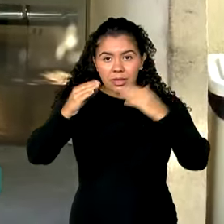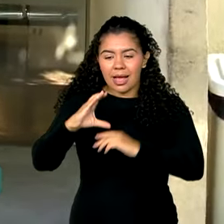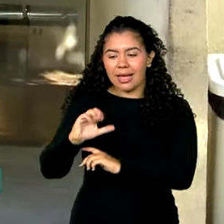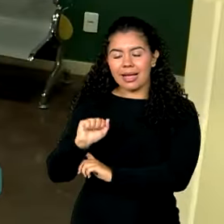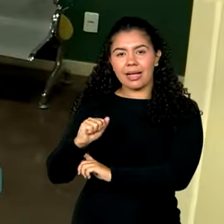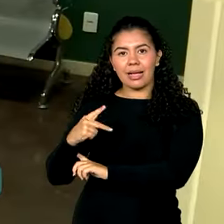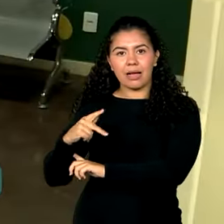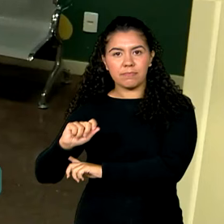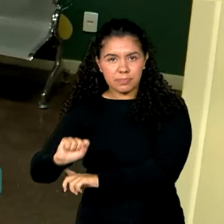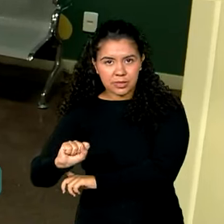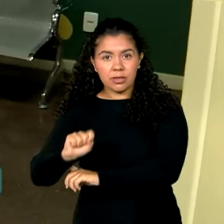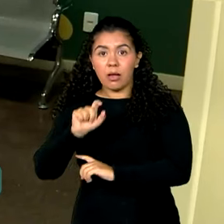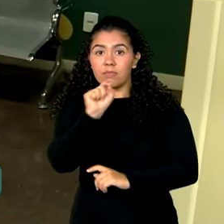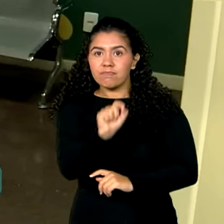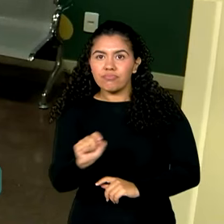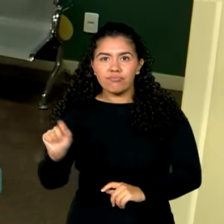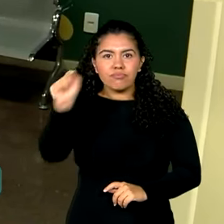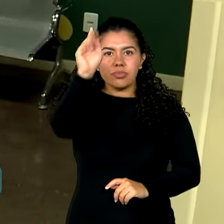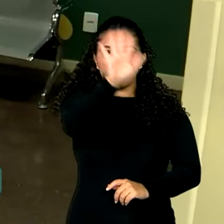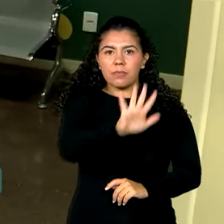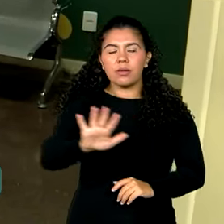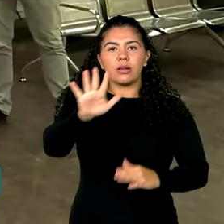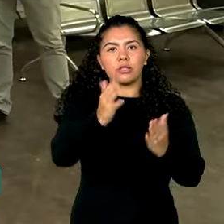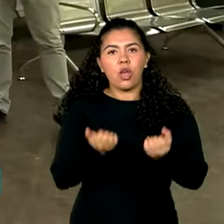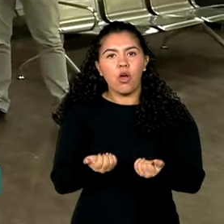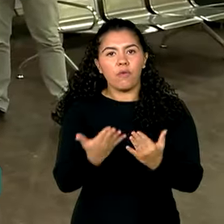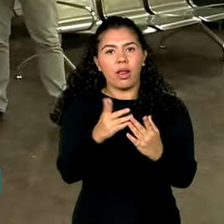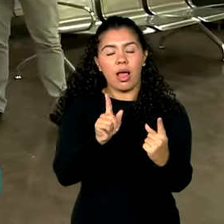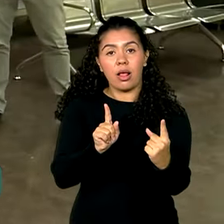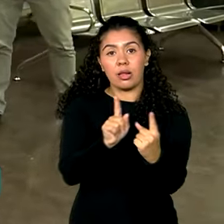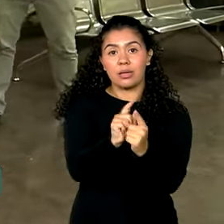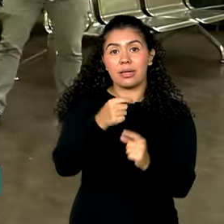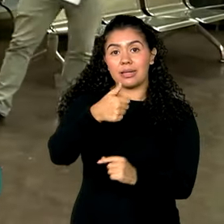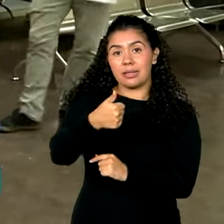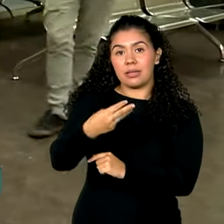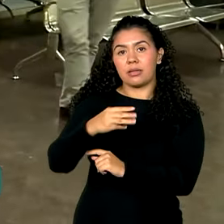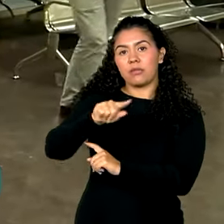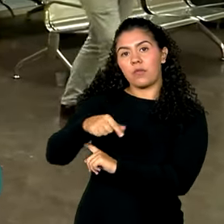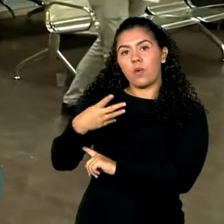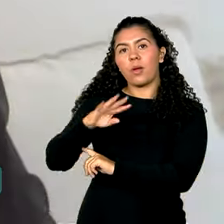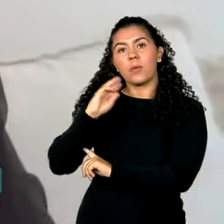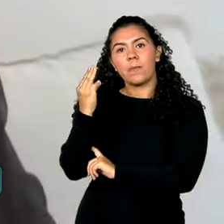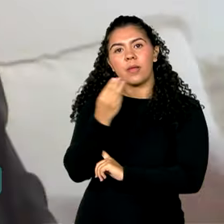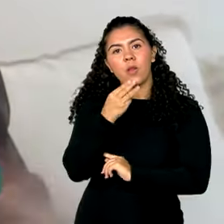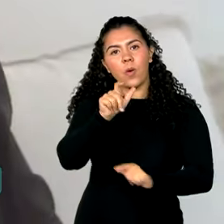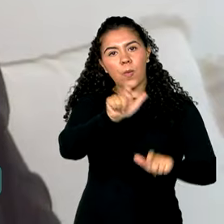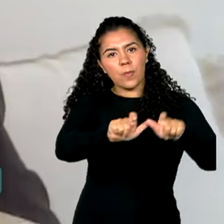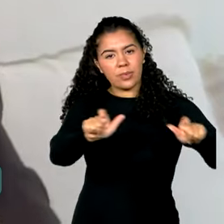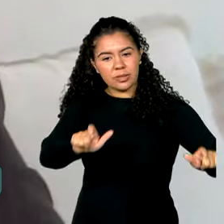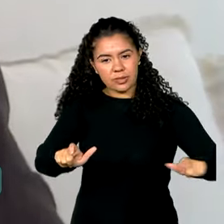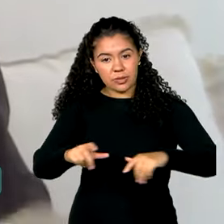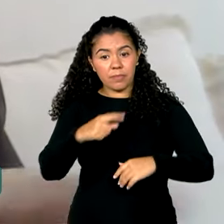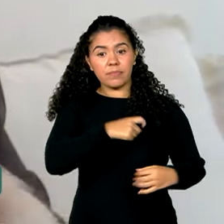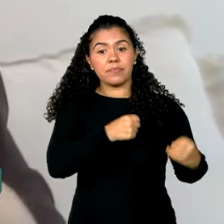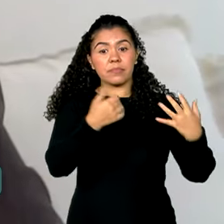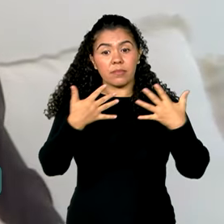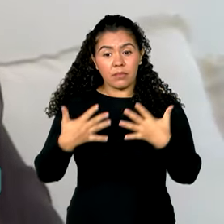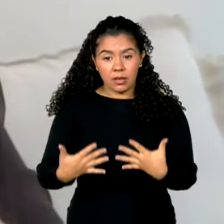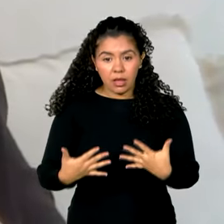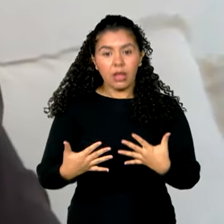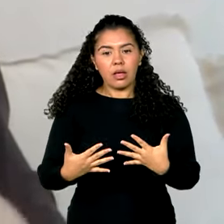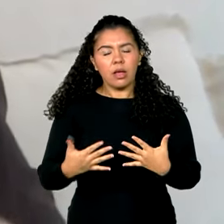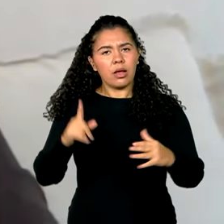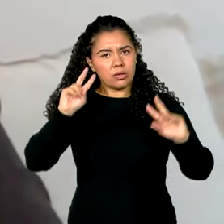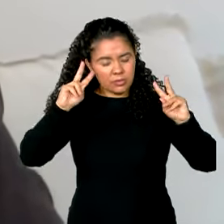regiões do país, o que permitirá o atendimento de 13,4 milhões de pessoas. E a gente entendendo que cada vez a gente é um